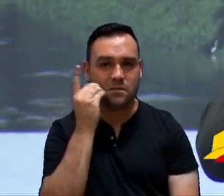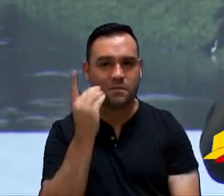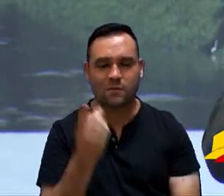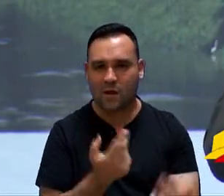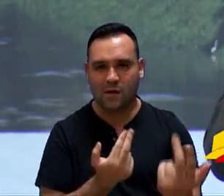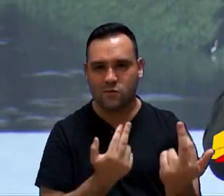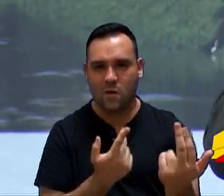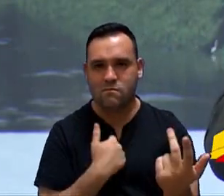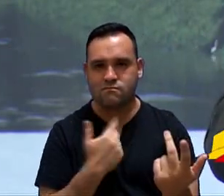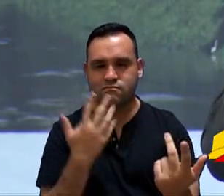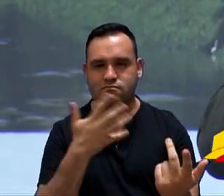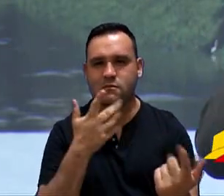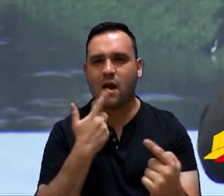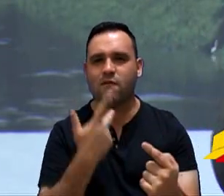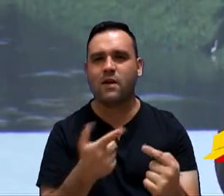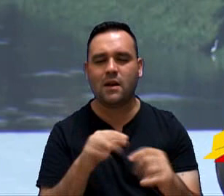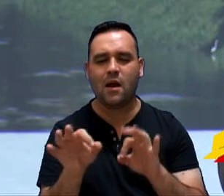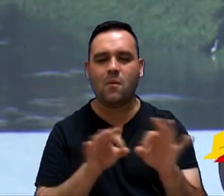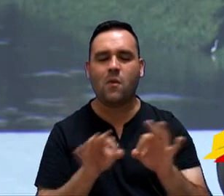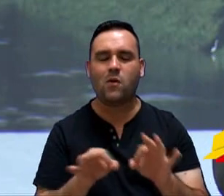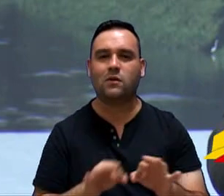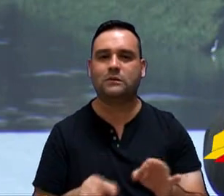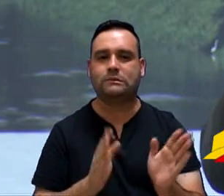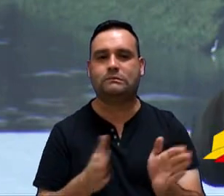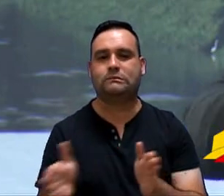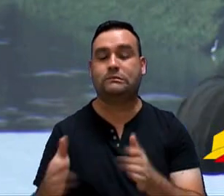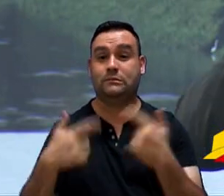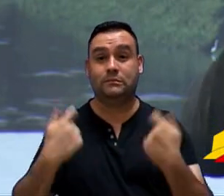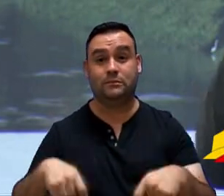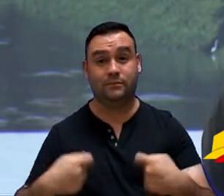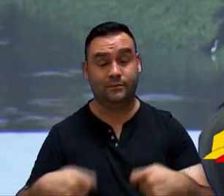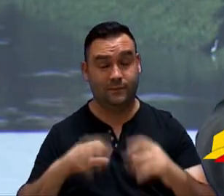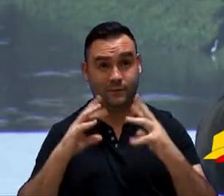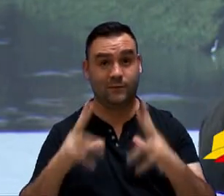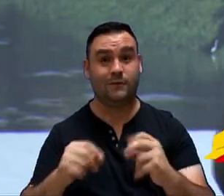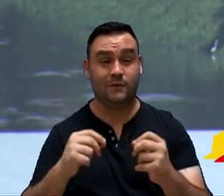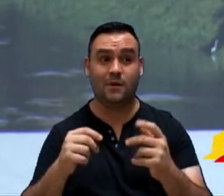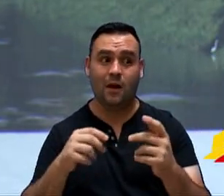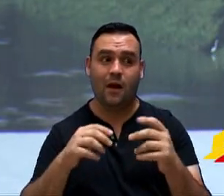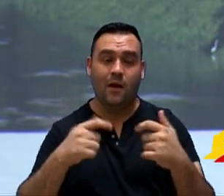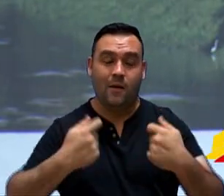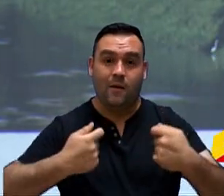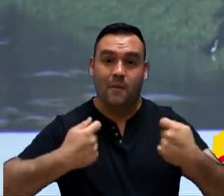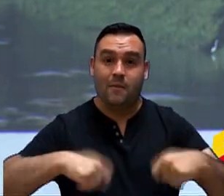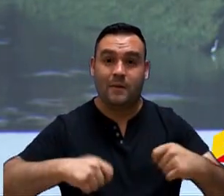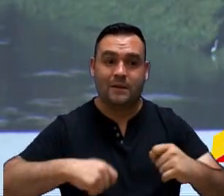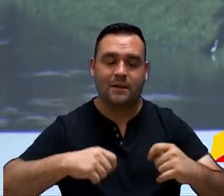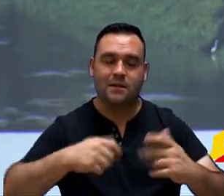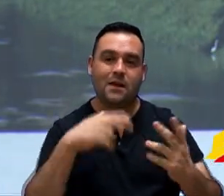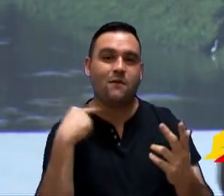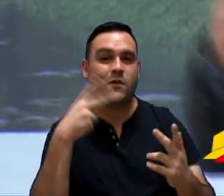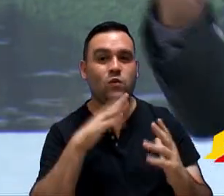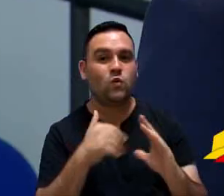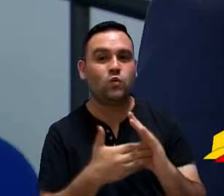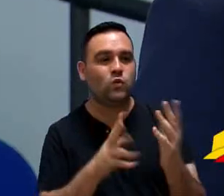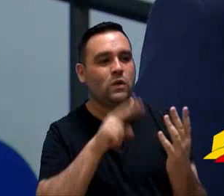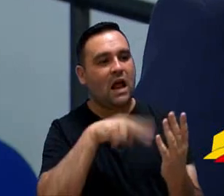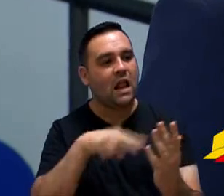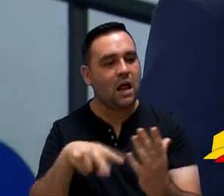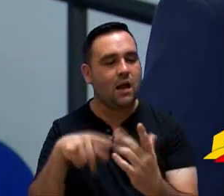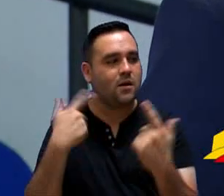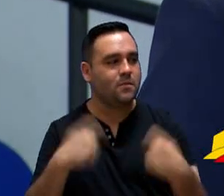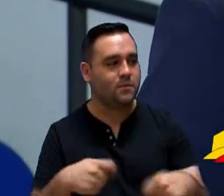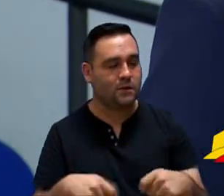minhas também, que esses processos, eles precisam ficar mais tempo com vistas dos